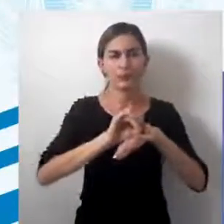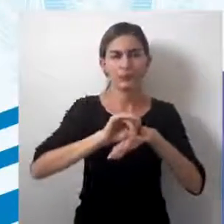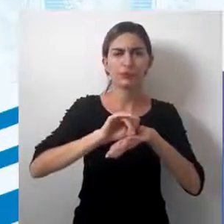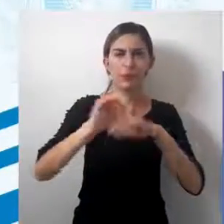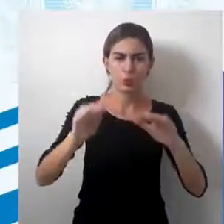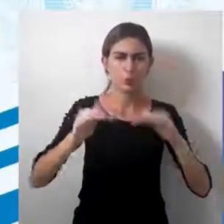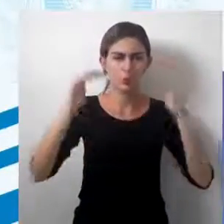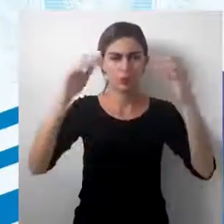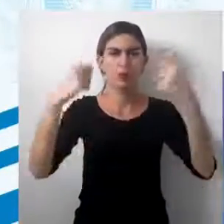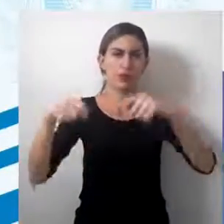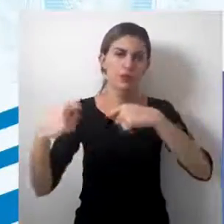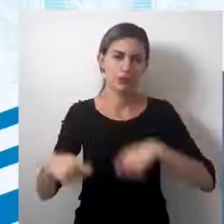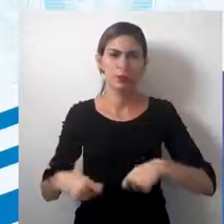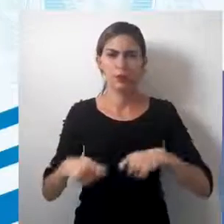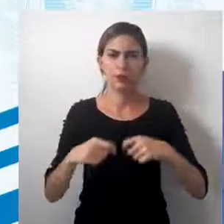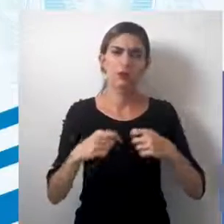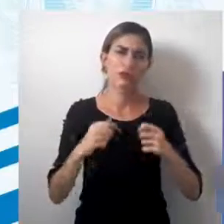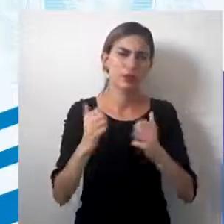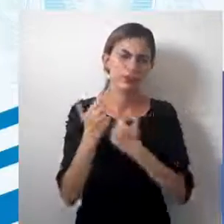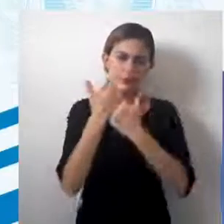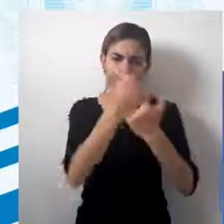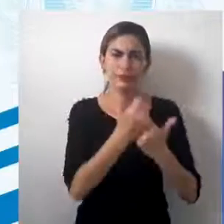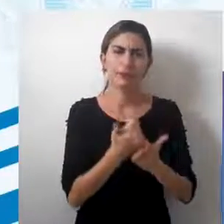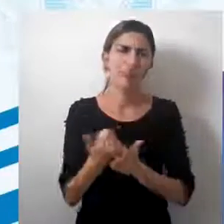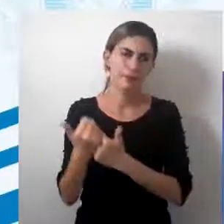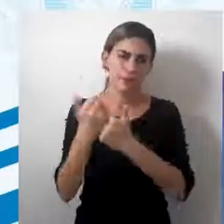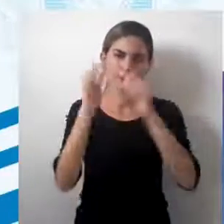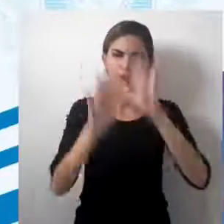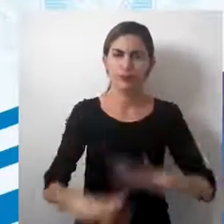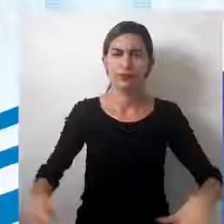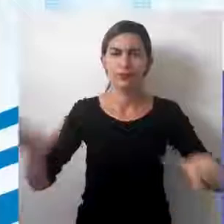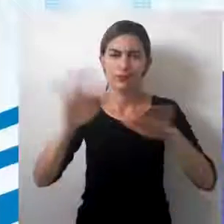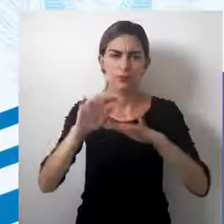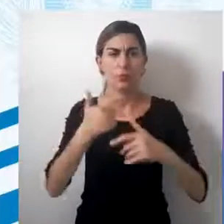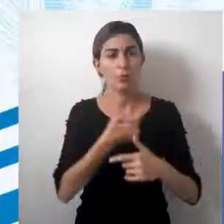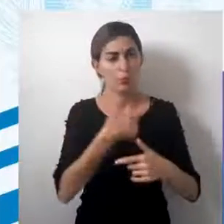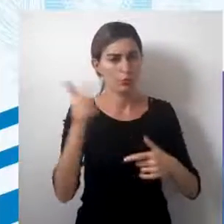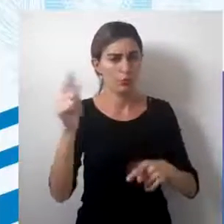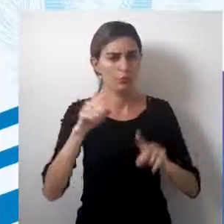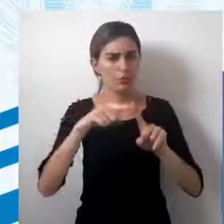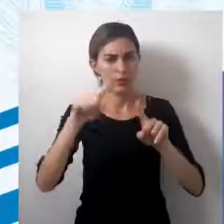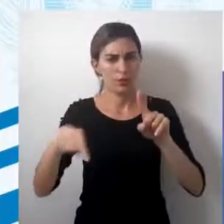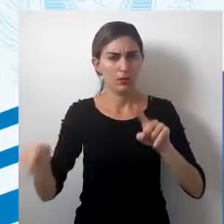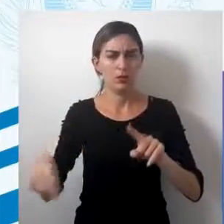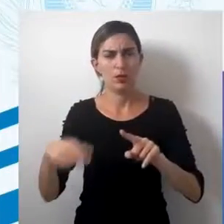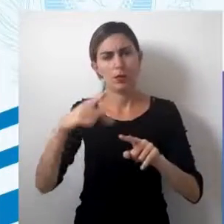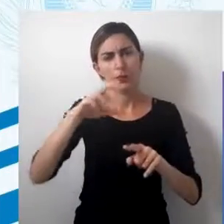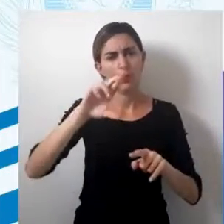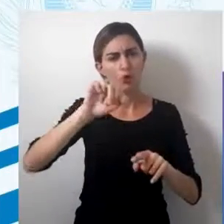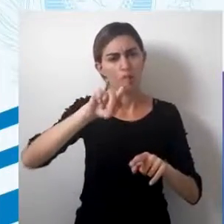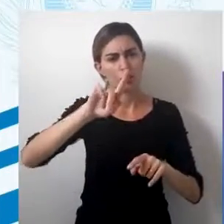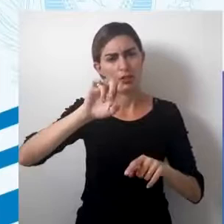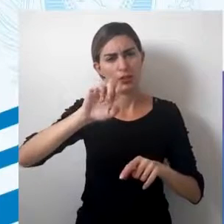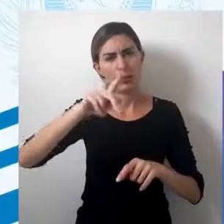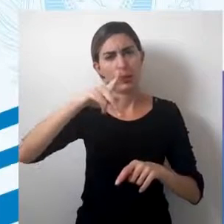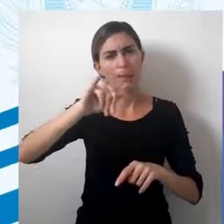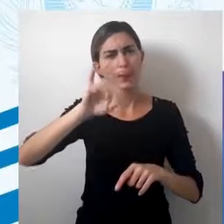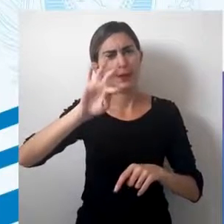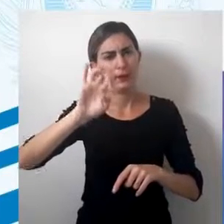grandes metrópoles necessitavam desse instrumento de representação espacial. Uma outra variação é a projeção de Peters.